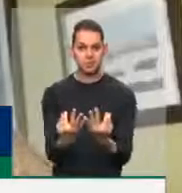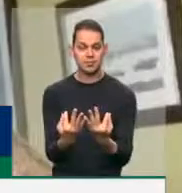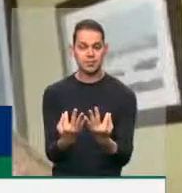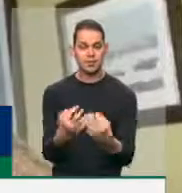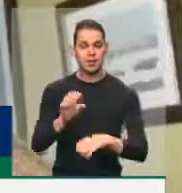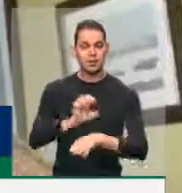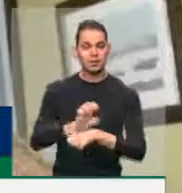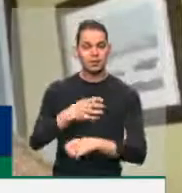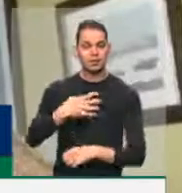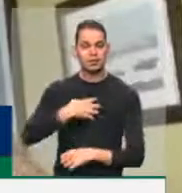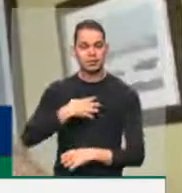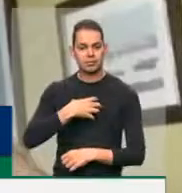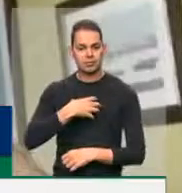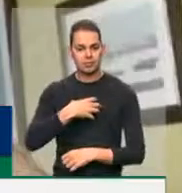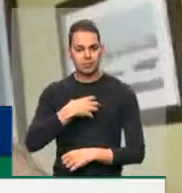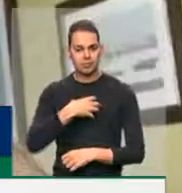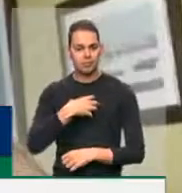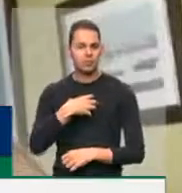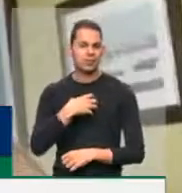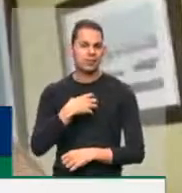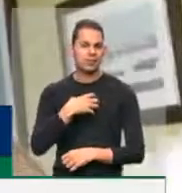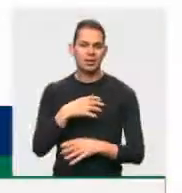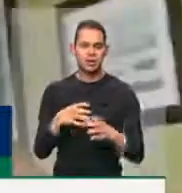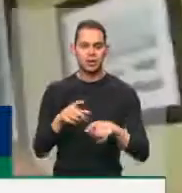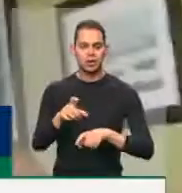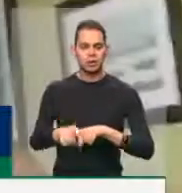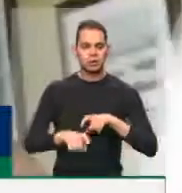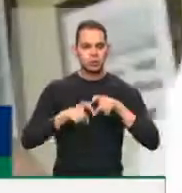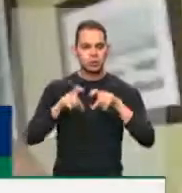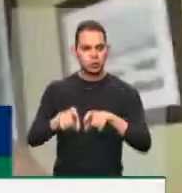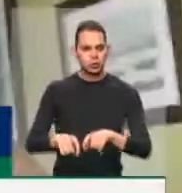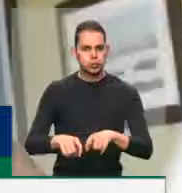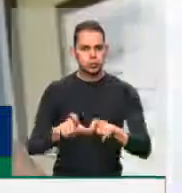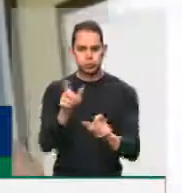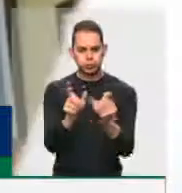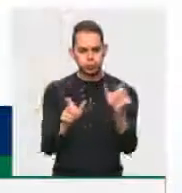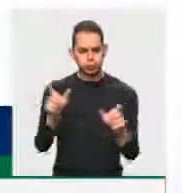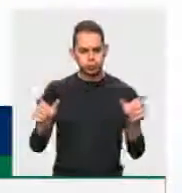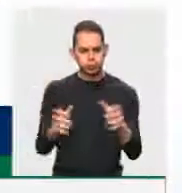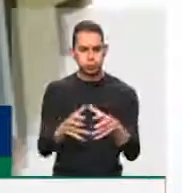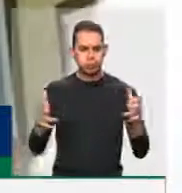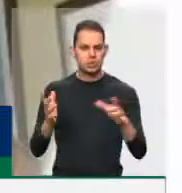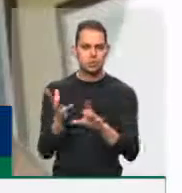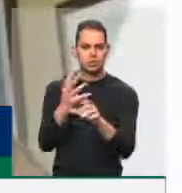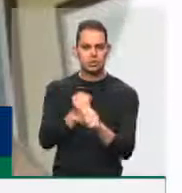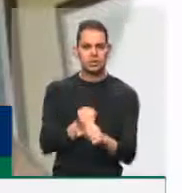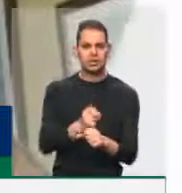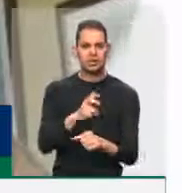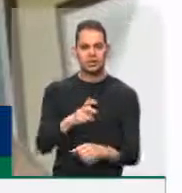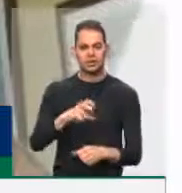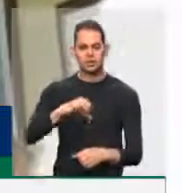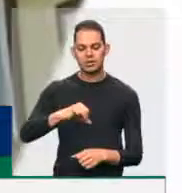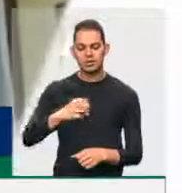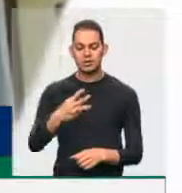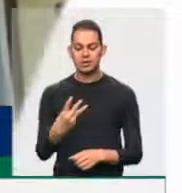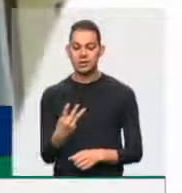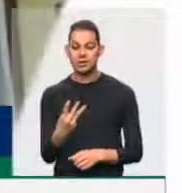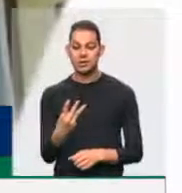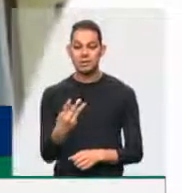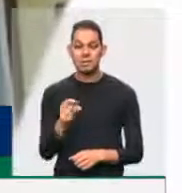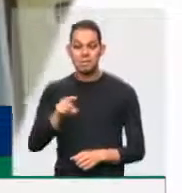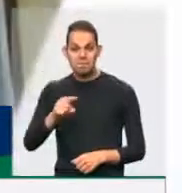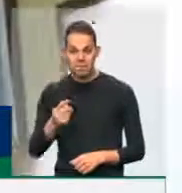Bahia é o estado com o maior número de agricultores familiares do Brasil, com cerca de 593 mil agricultores